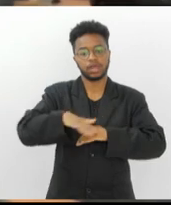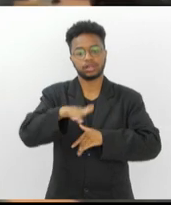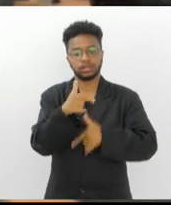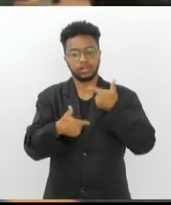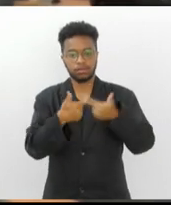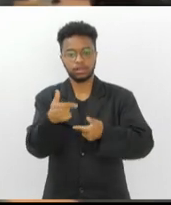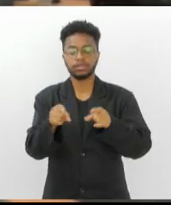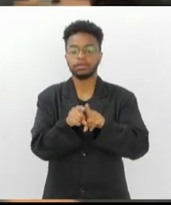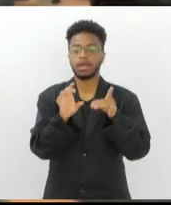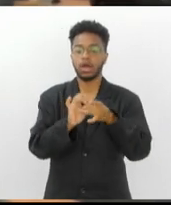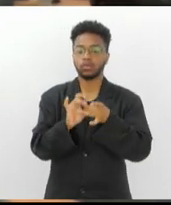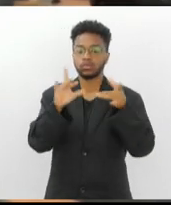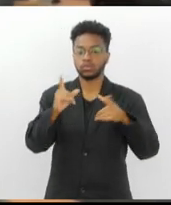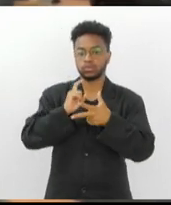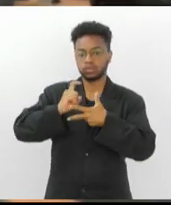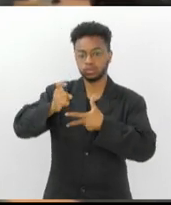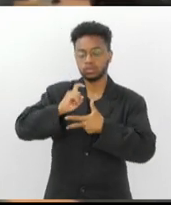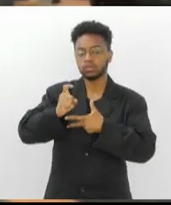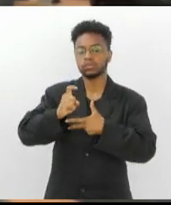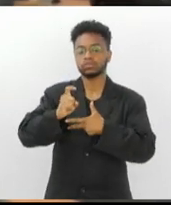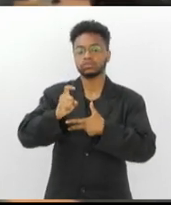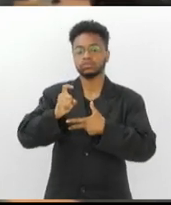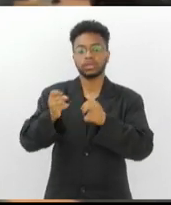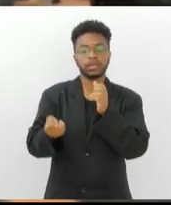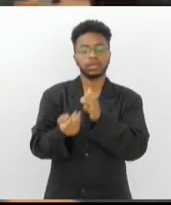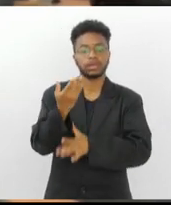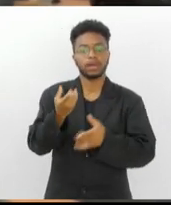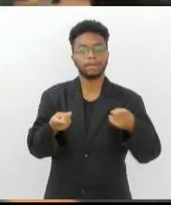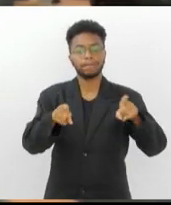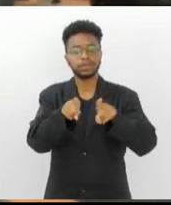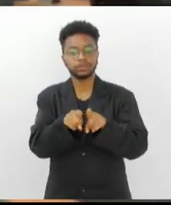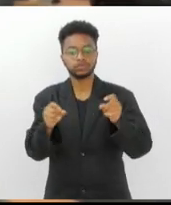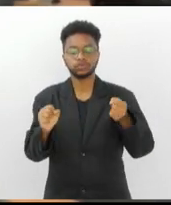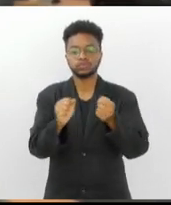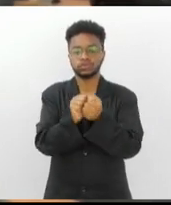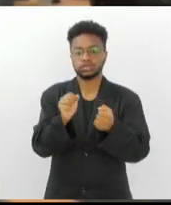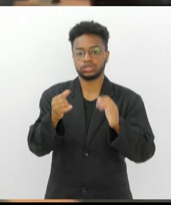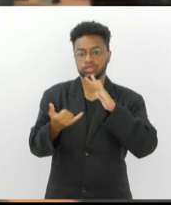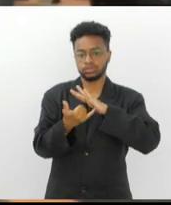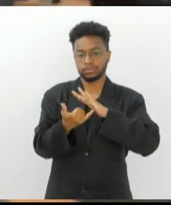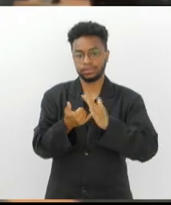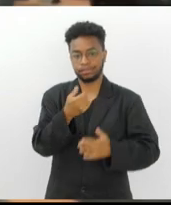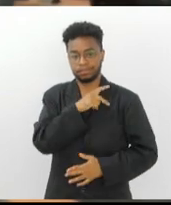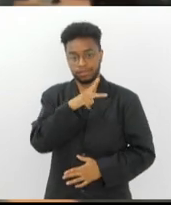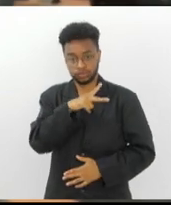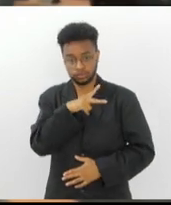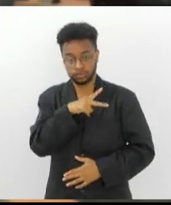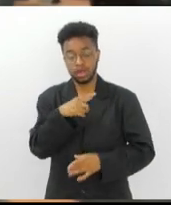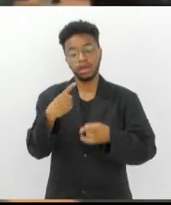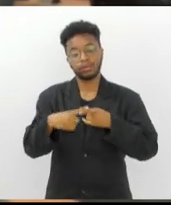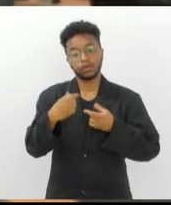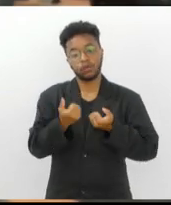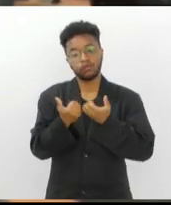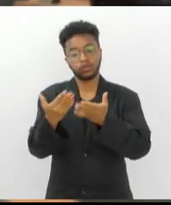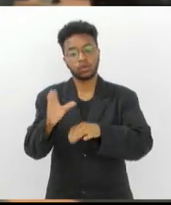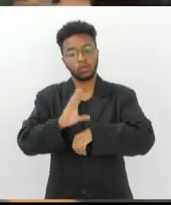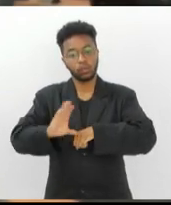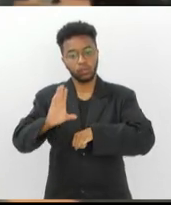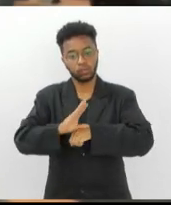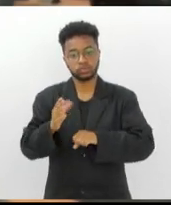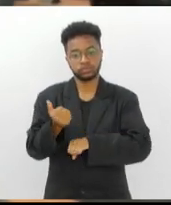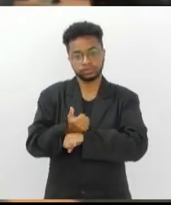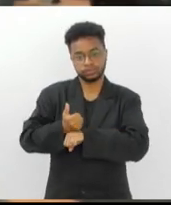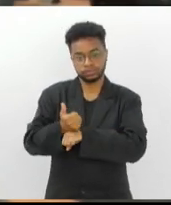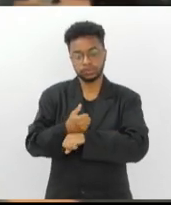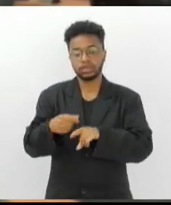autoriza o Poder Executivo a criar parcerias com instituições privadas que disponibilizam esses cursos profissionalizantes.